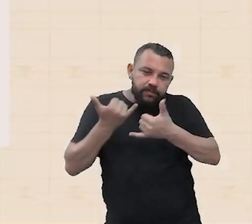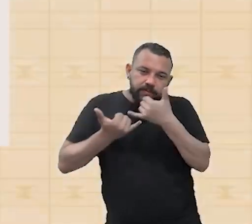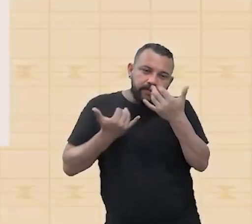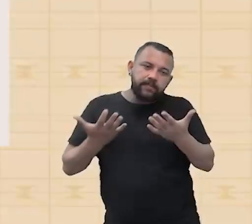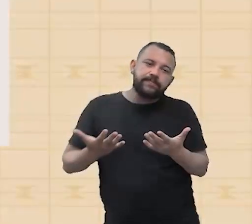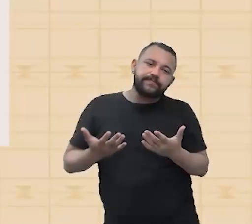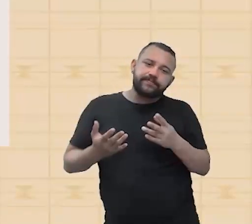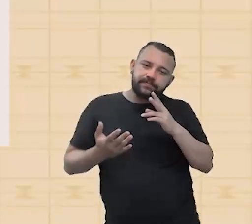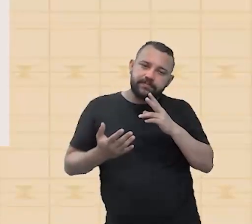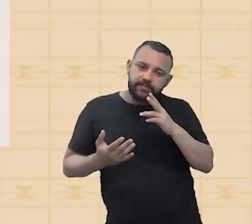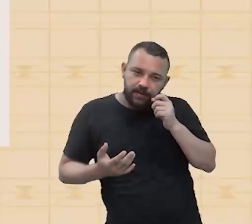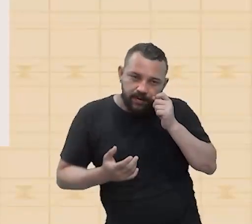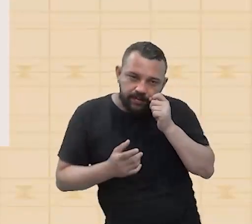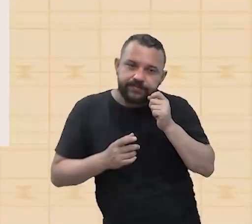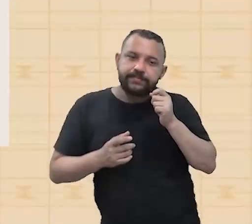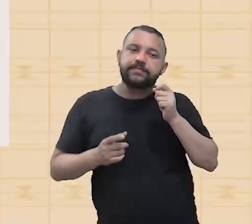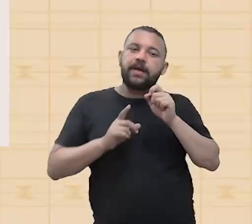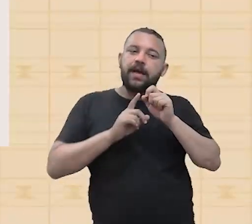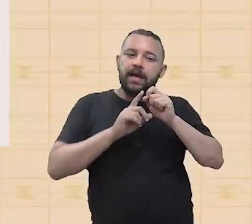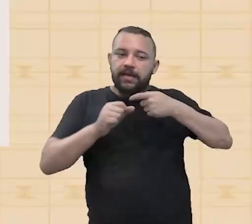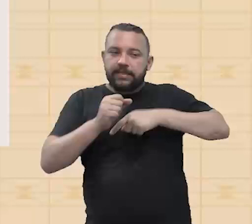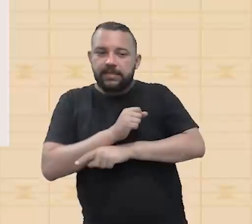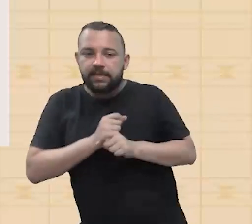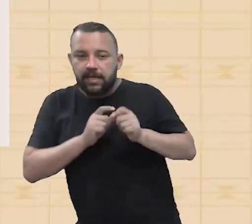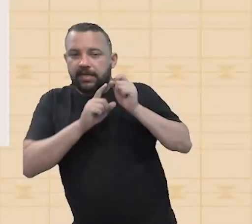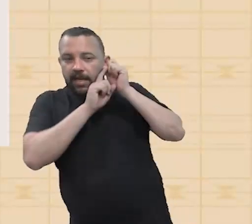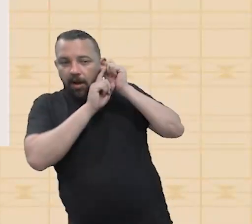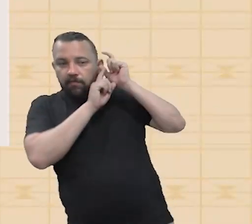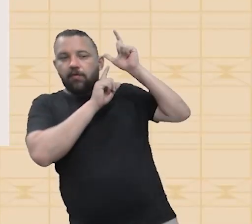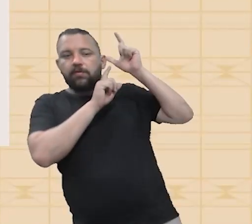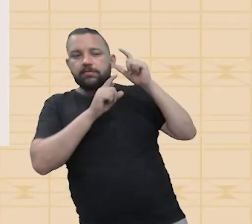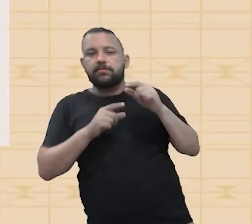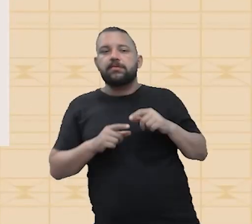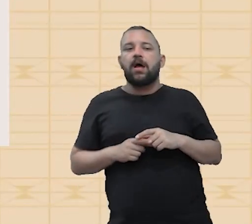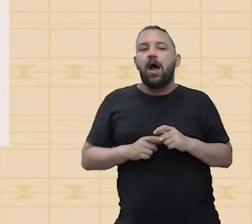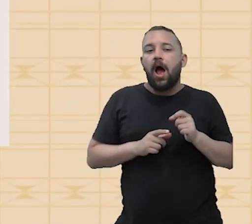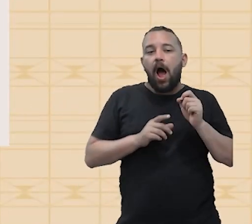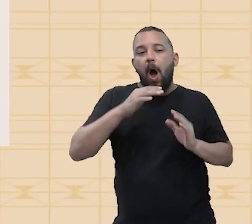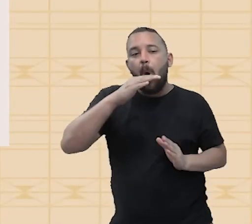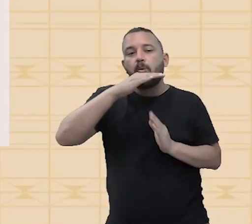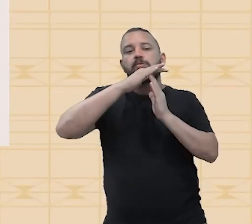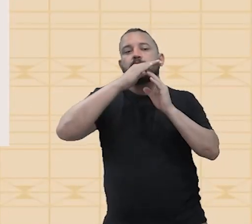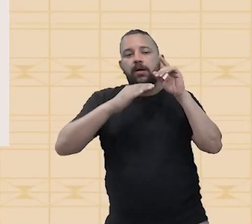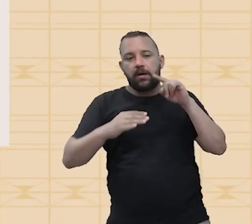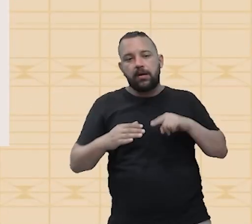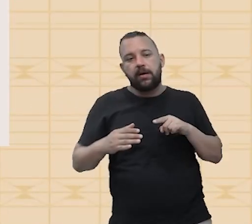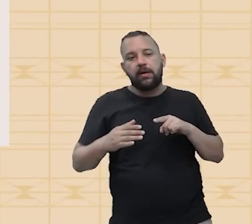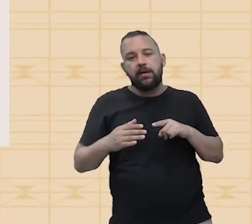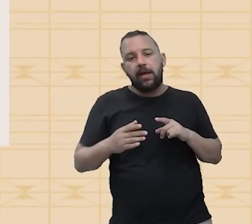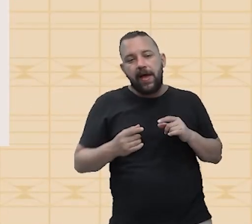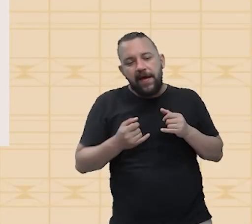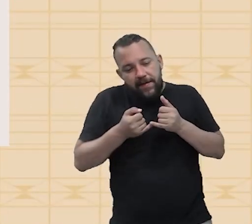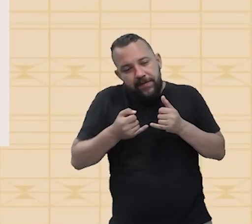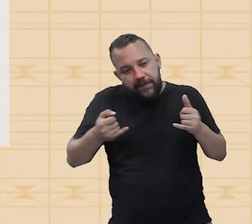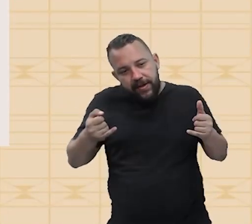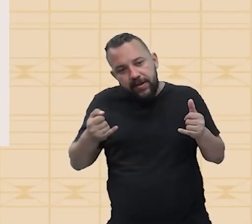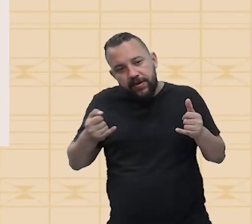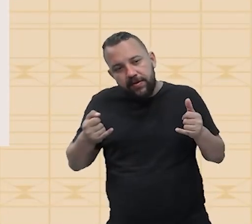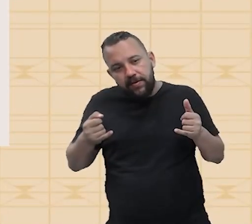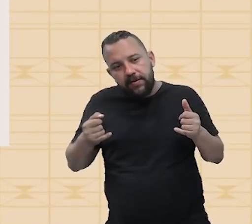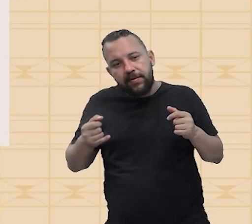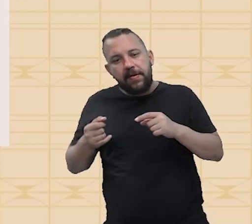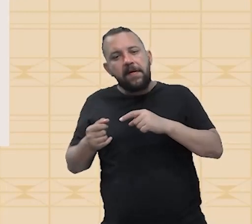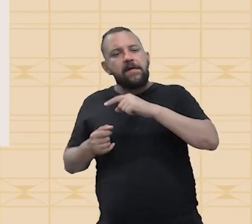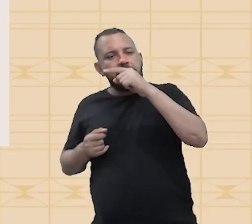à intensidade e com relação à altura. Lembre-se, a altura, ela é agudo se for de alta